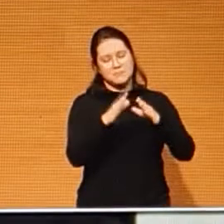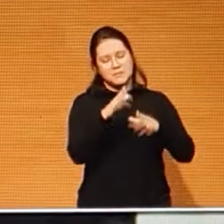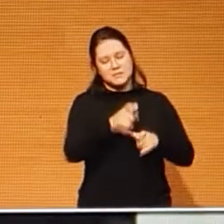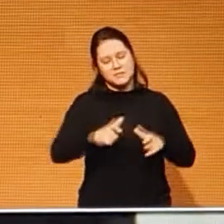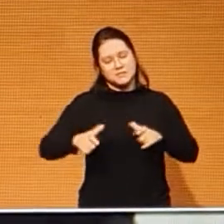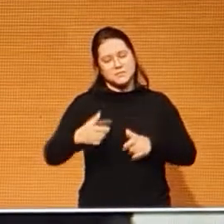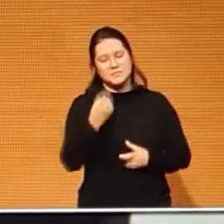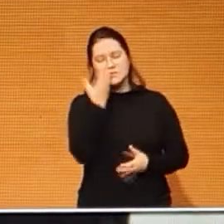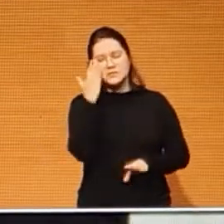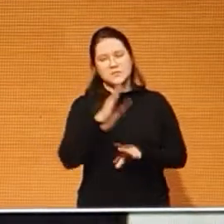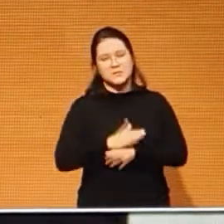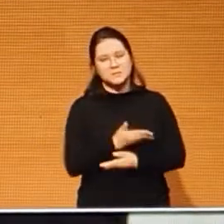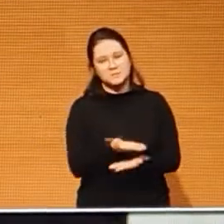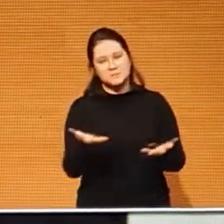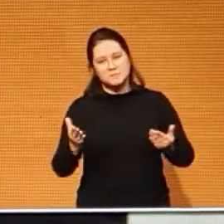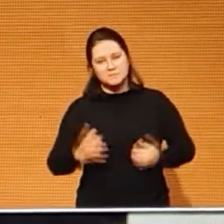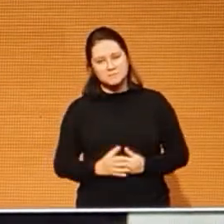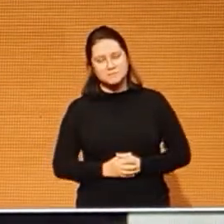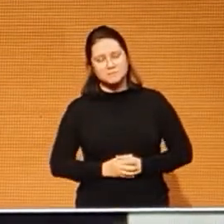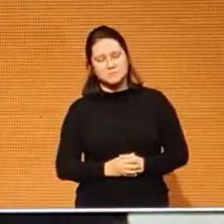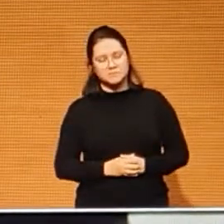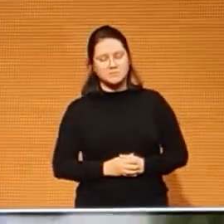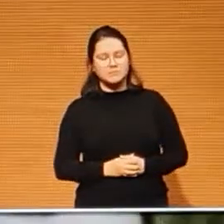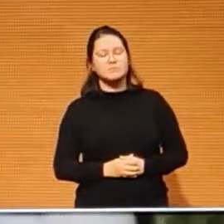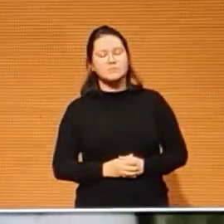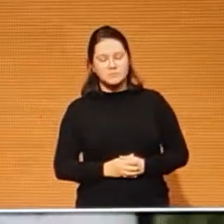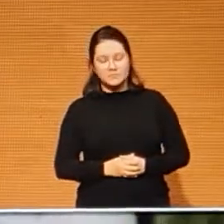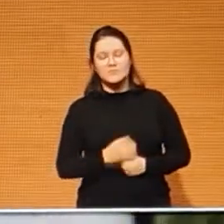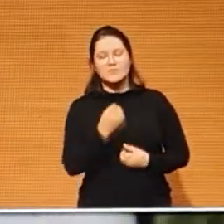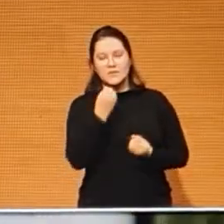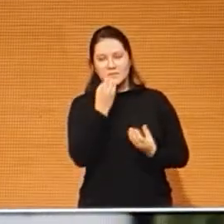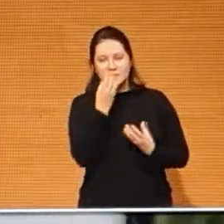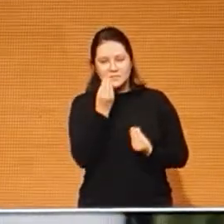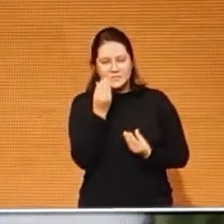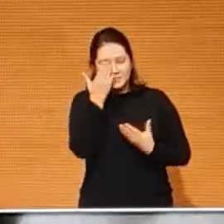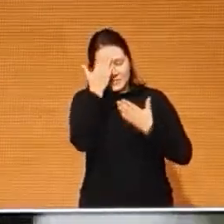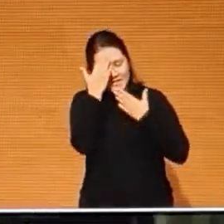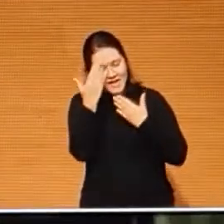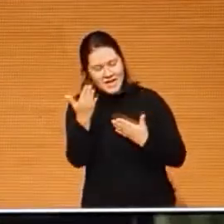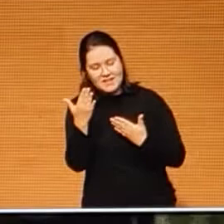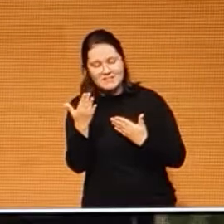Boa tarde a todos. Muito obrigada, doutor Fabrício.